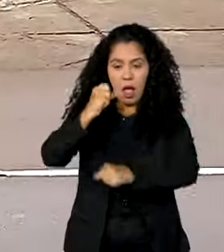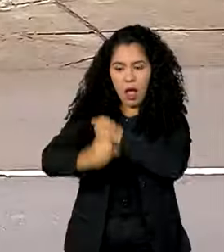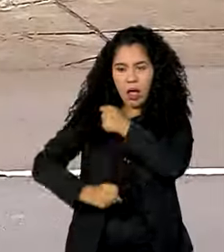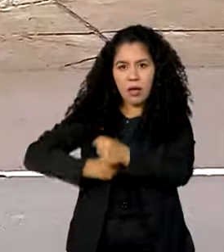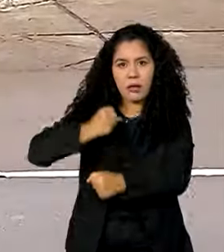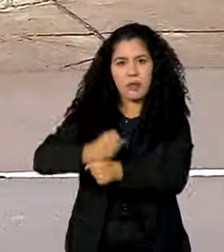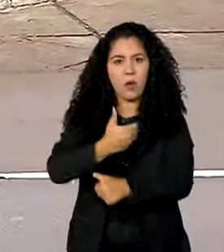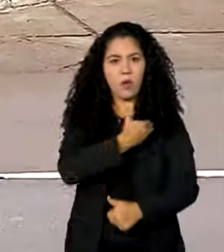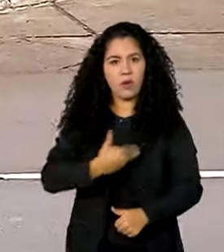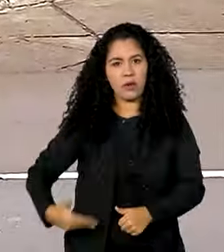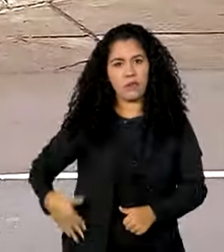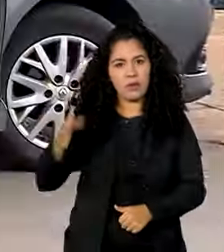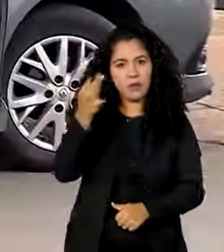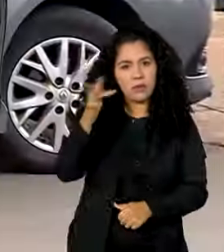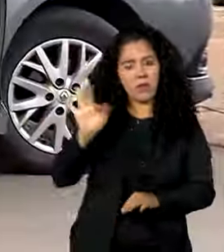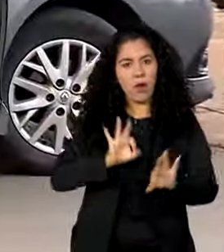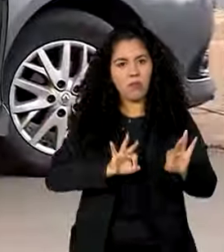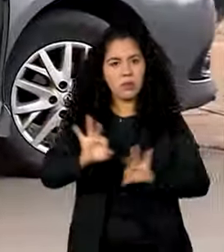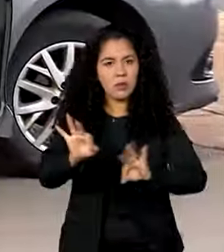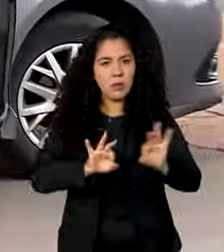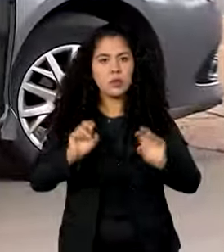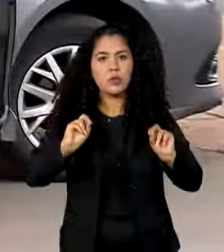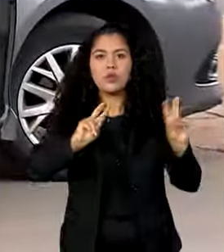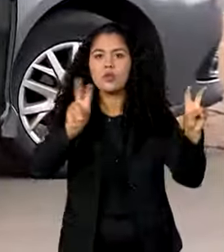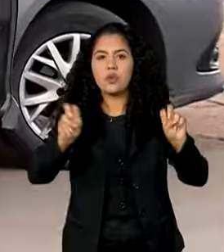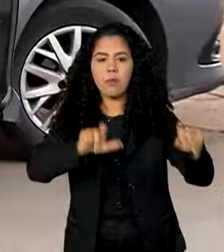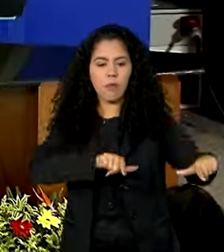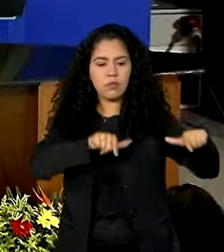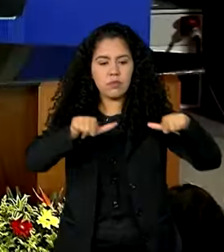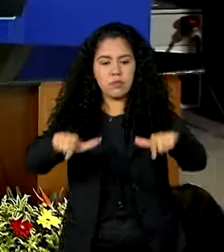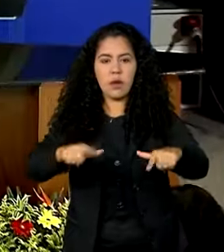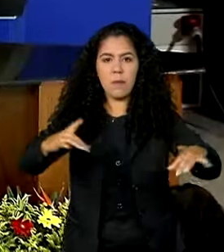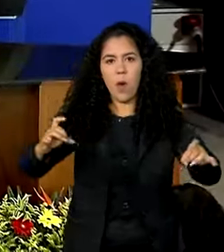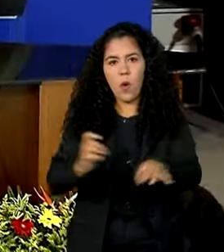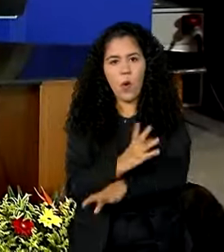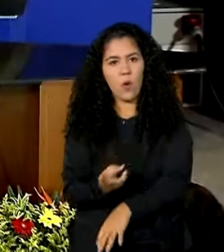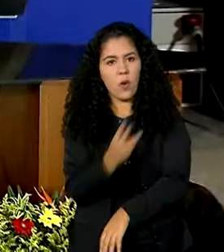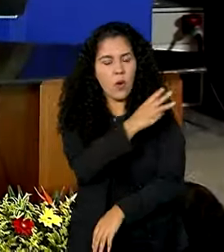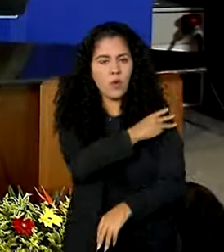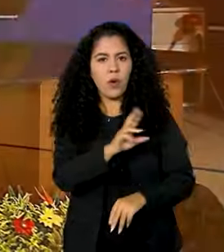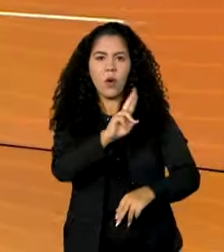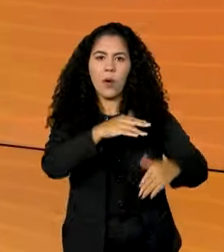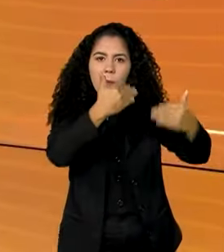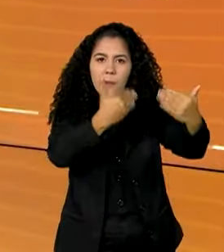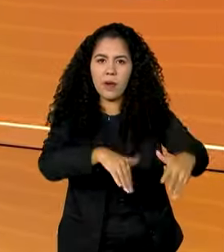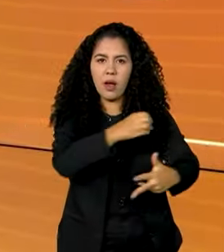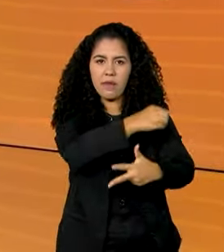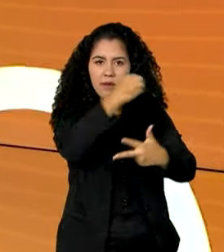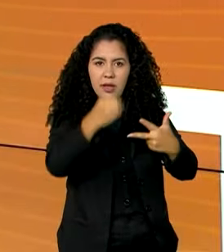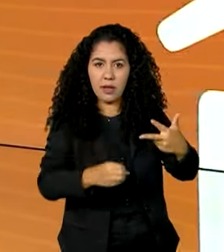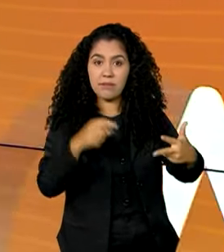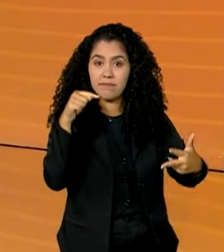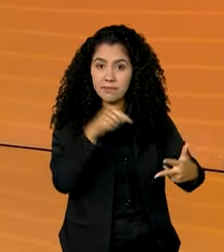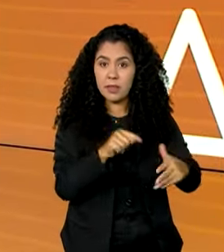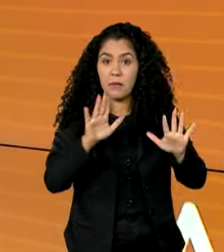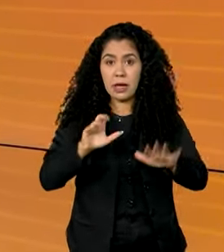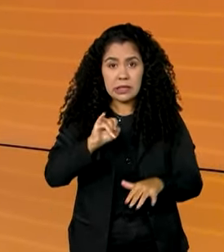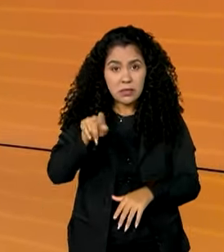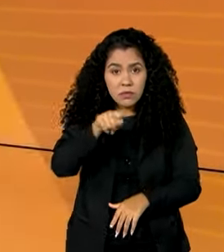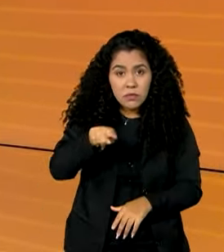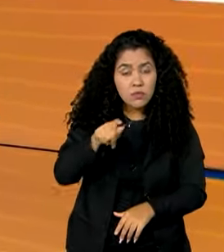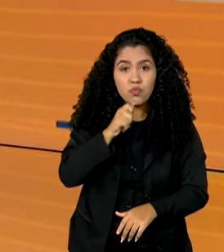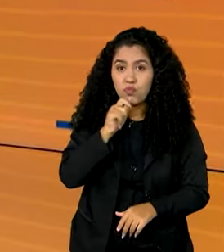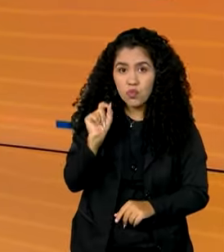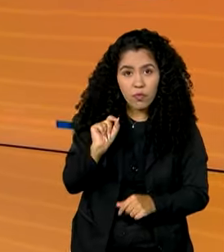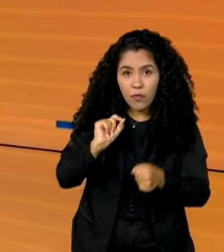governo federal prevê a volta da certificação da conclusão do ensino médio por meio do Enem. E quem não fez a prova por problemas